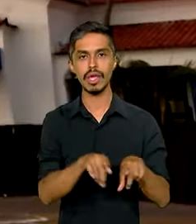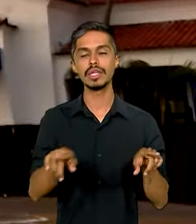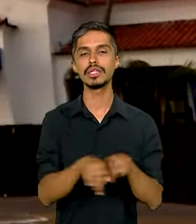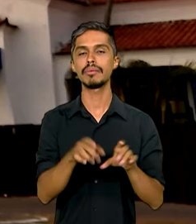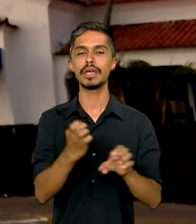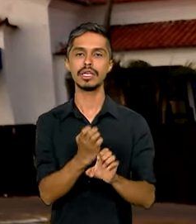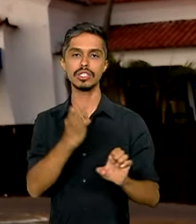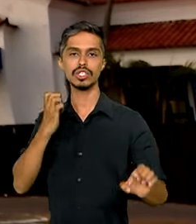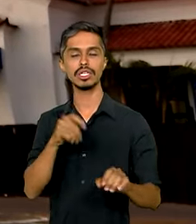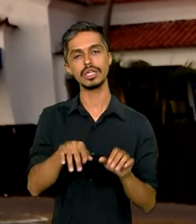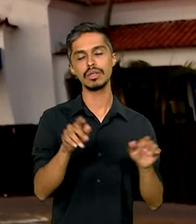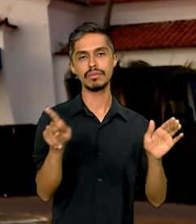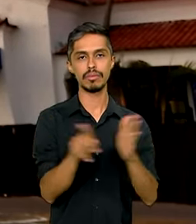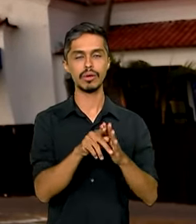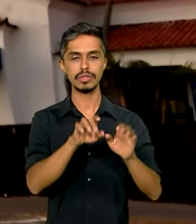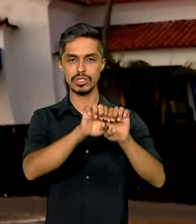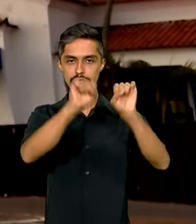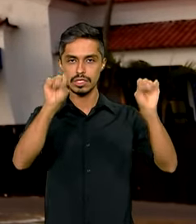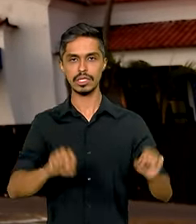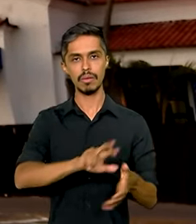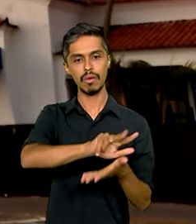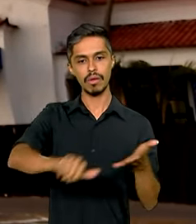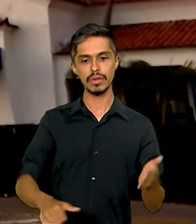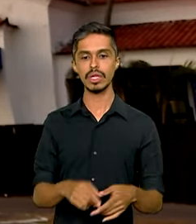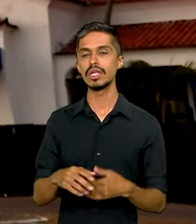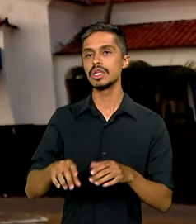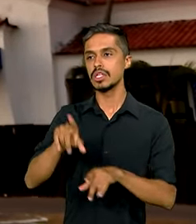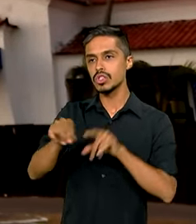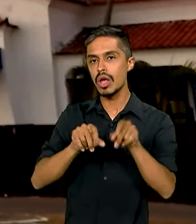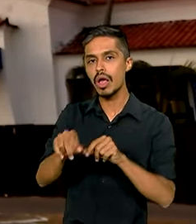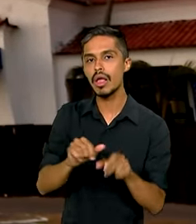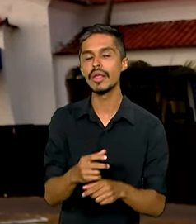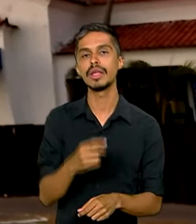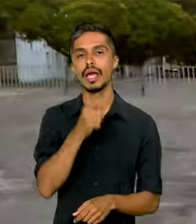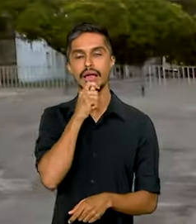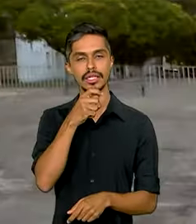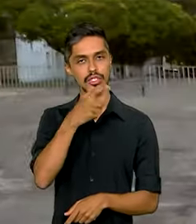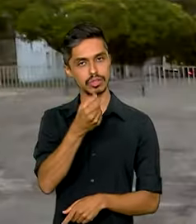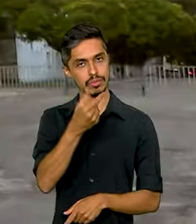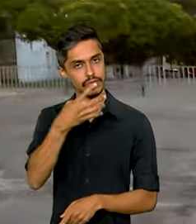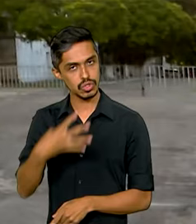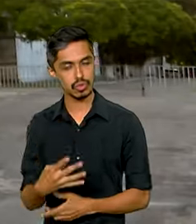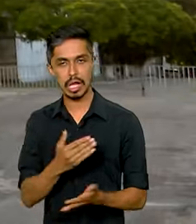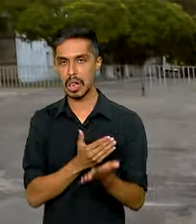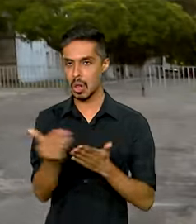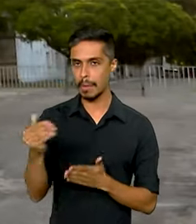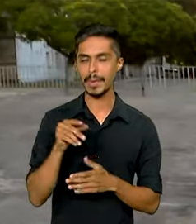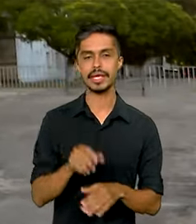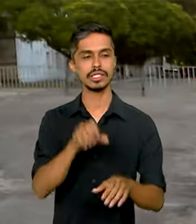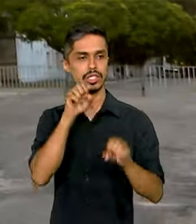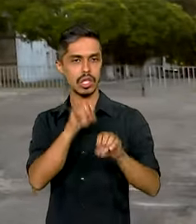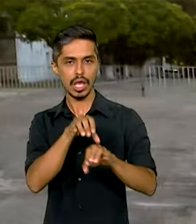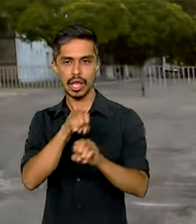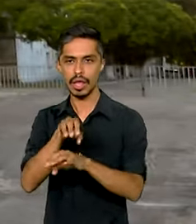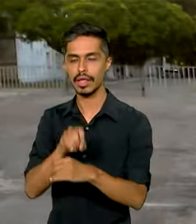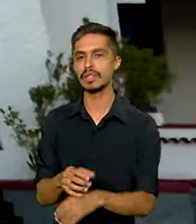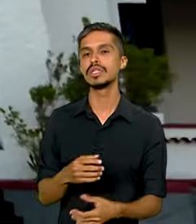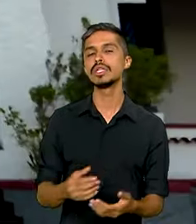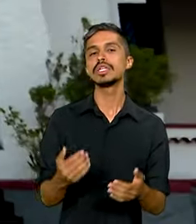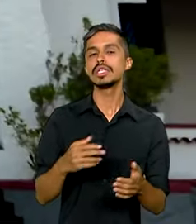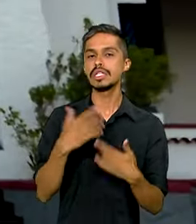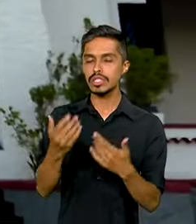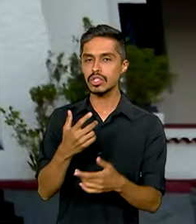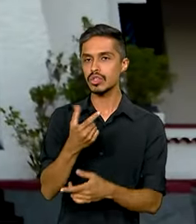As primeiras turmas devem ser selecionadas ainda em 2024 para começarem a estudar em 2025